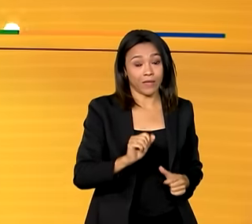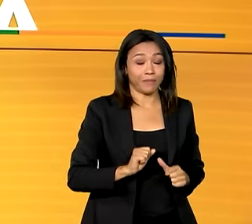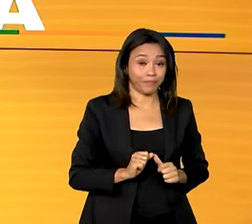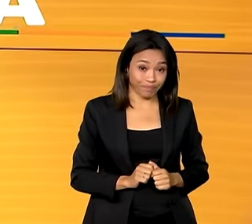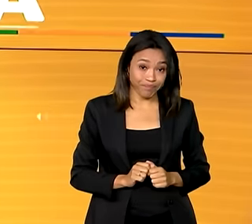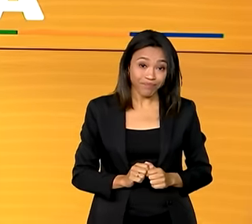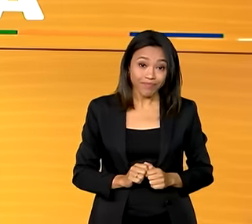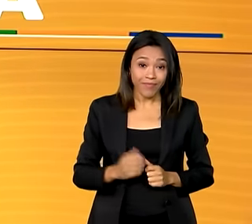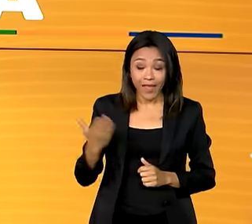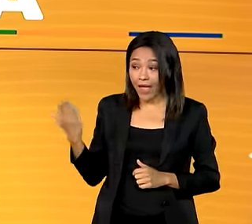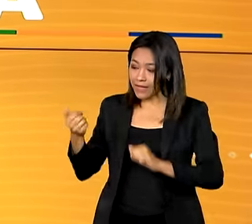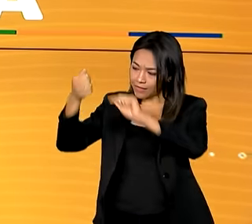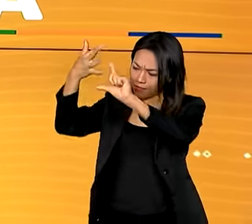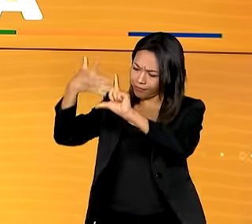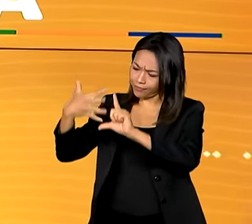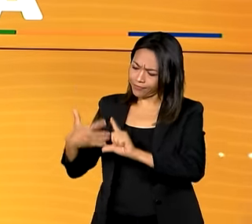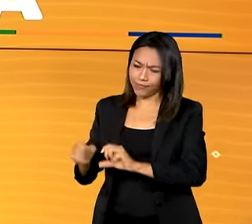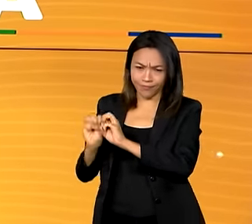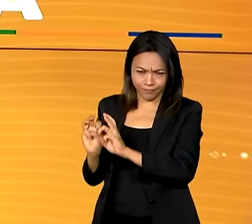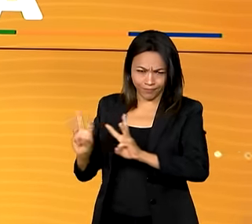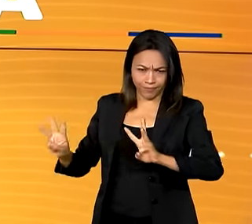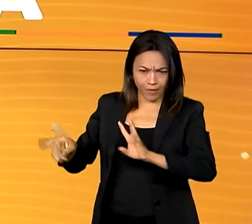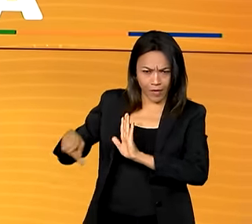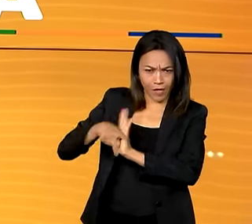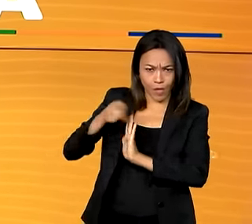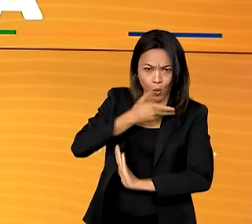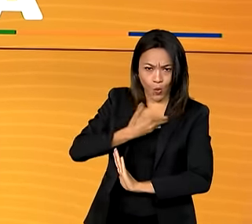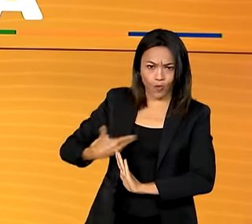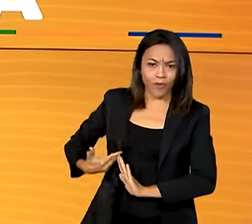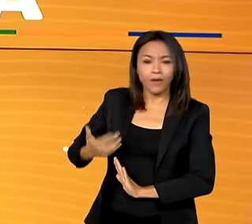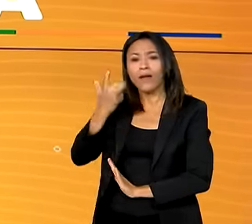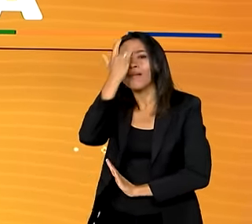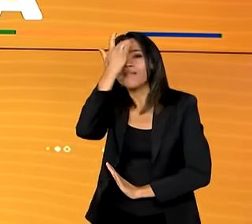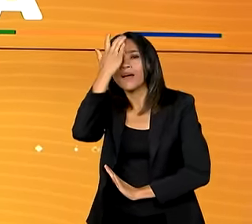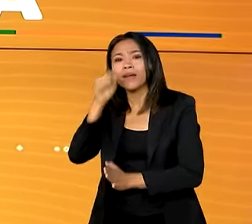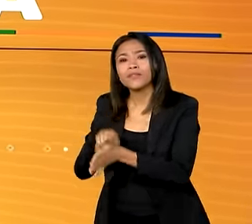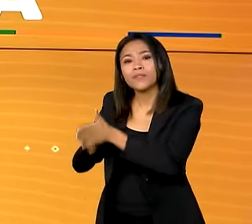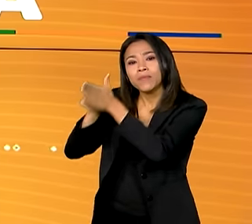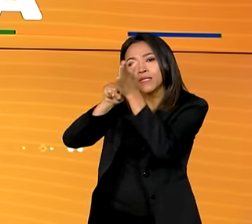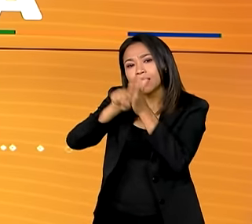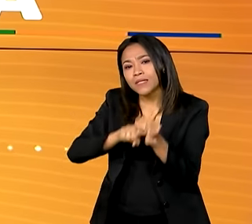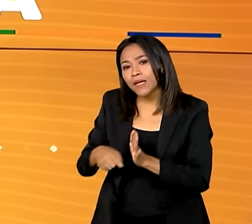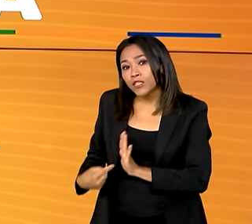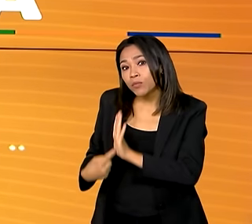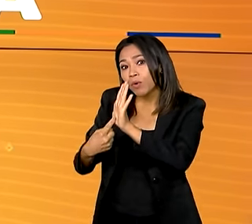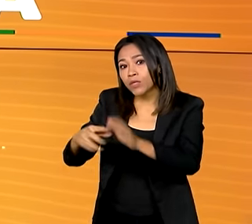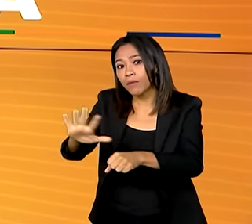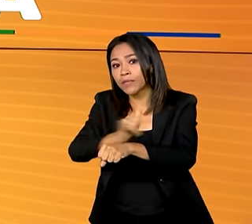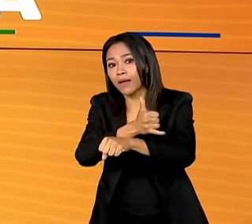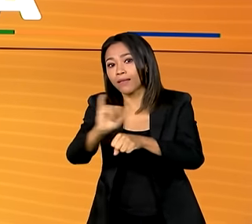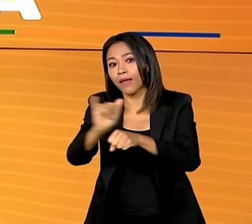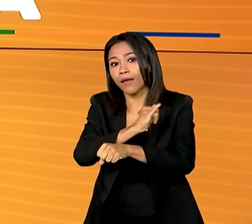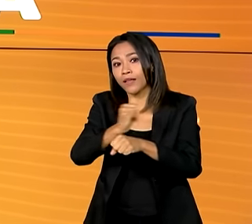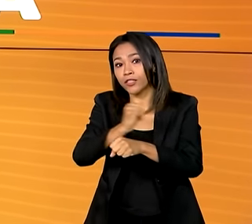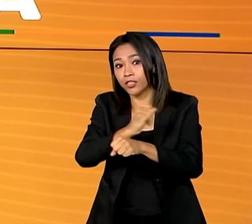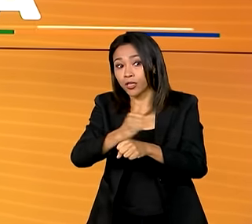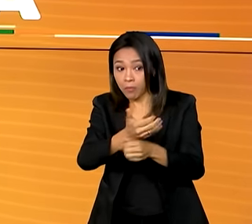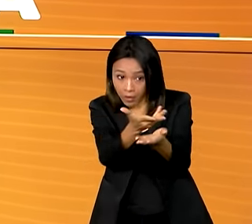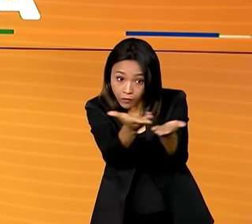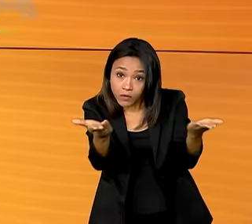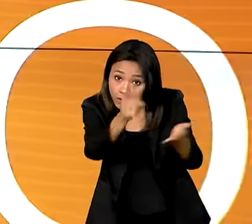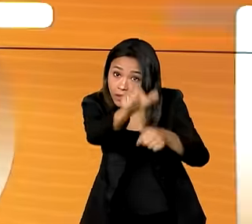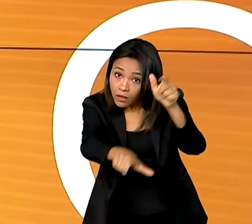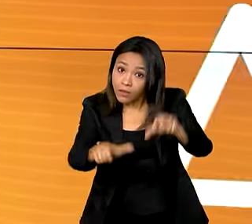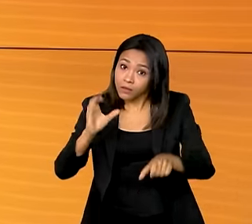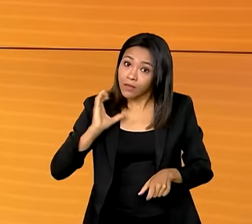gente, essa plataforma Comunica.br é muito fácil de pesquisar. A gente mostra aqui toda semana, é uma ferramenta a mais para você cidadão